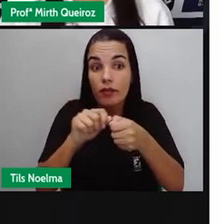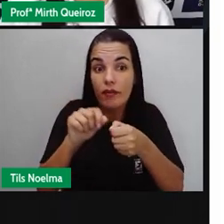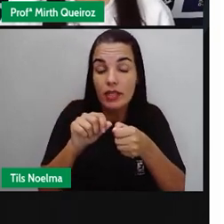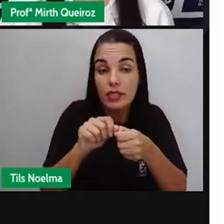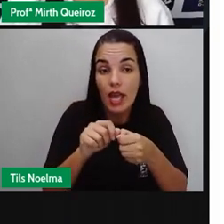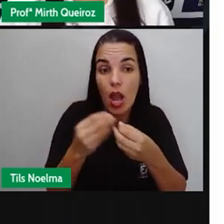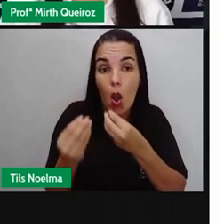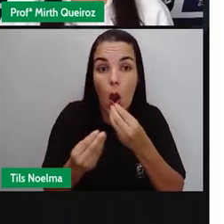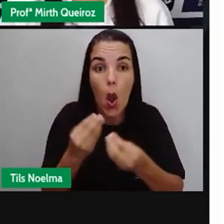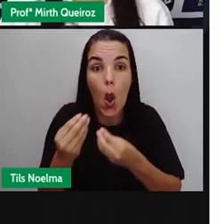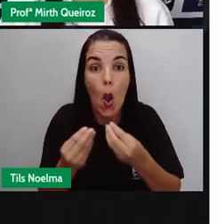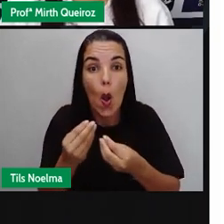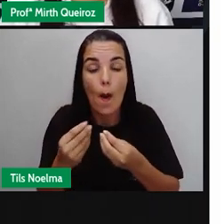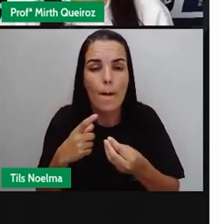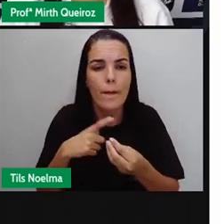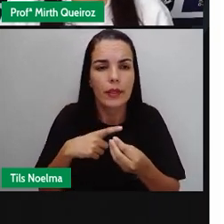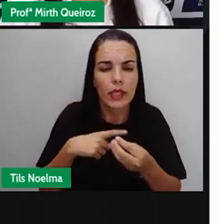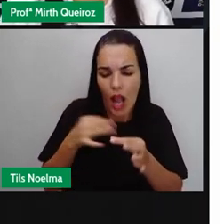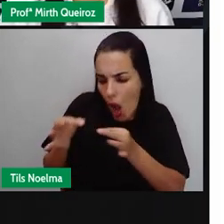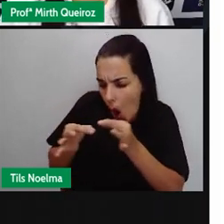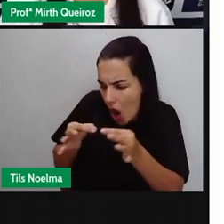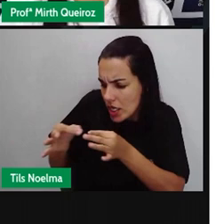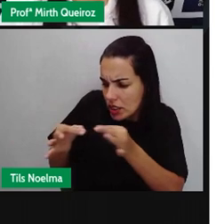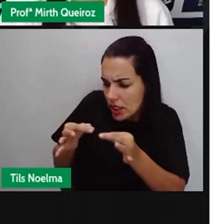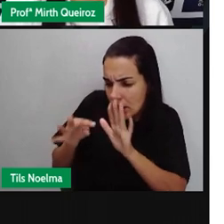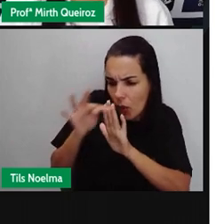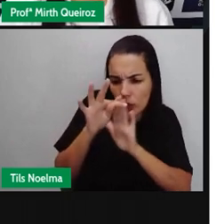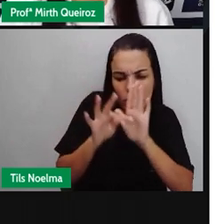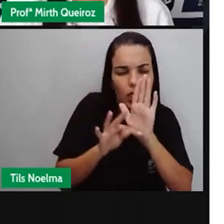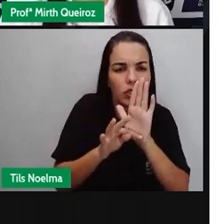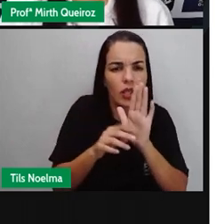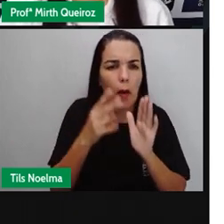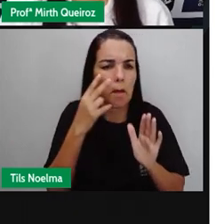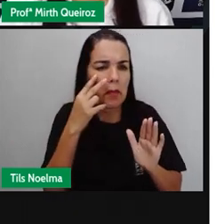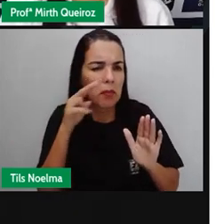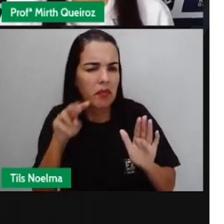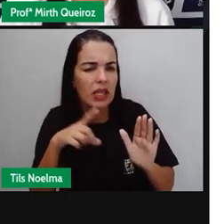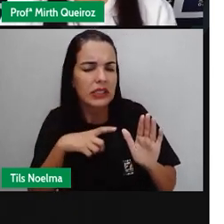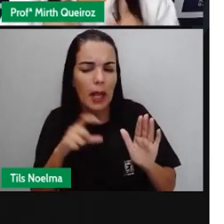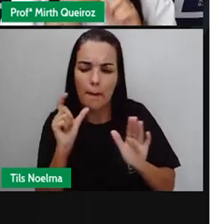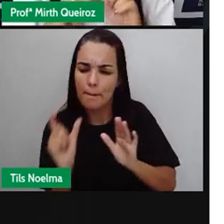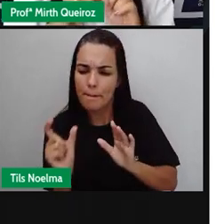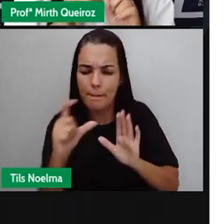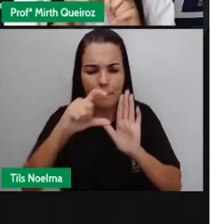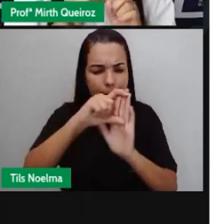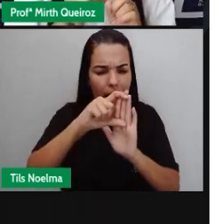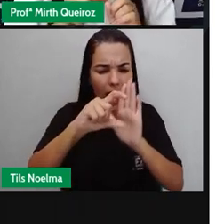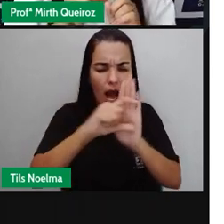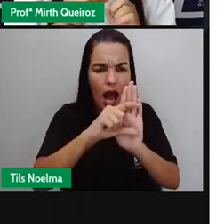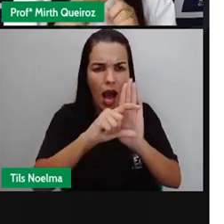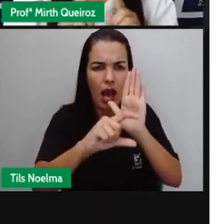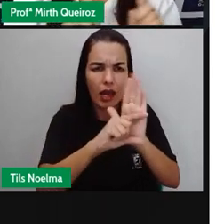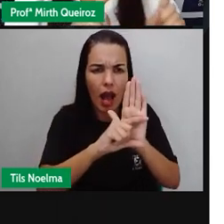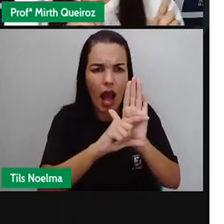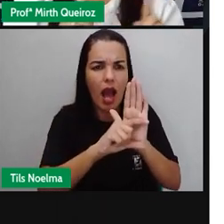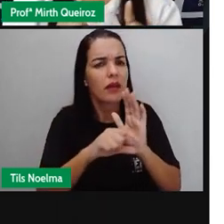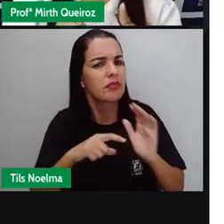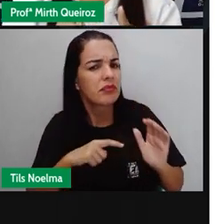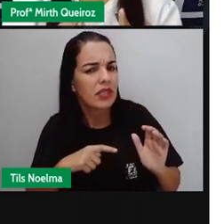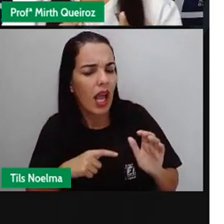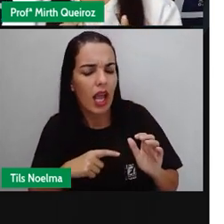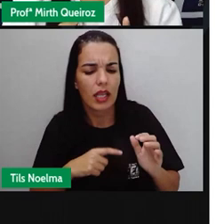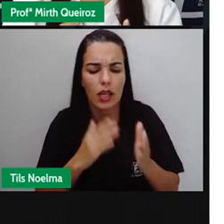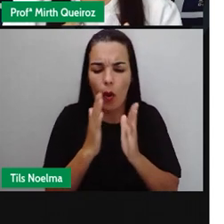Sobre a produção De texto De vocês Possuem parágrafos Estruturados Vocês deixaram Aquele espaçozinho Entre a